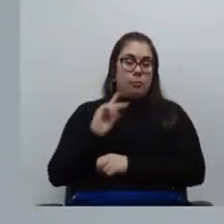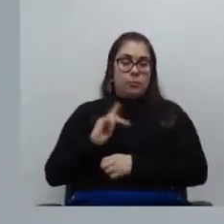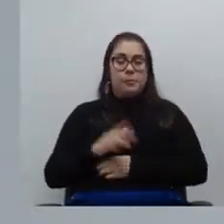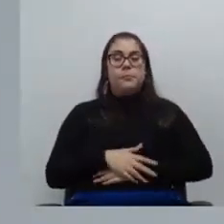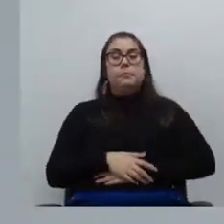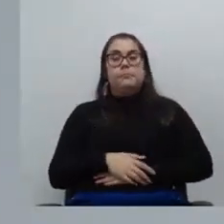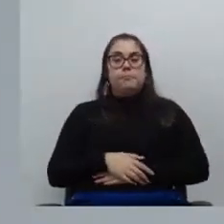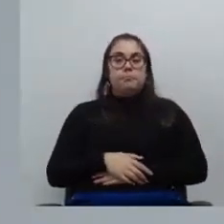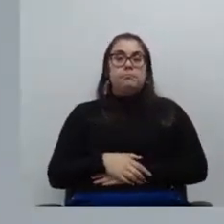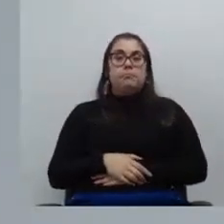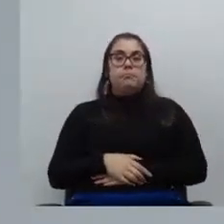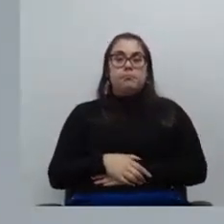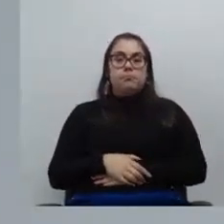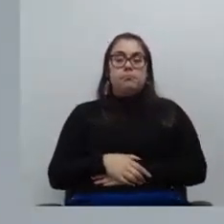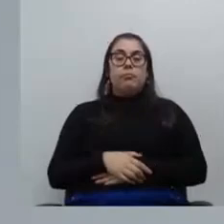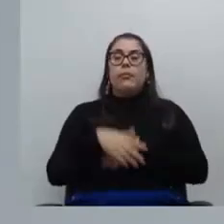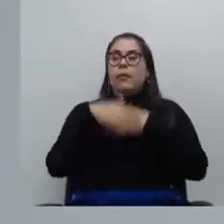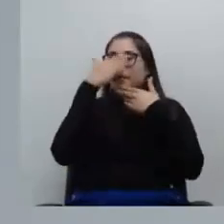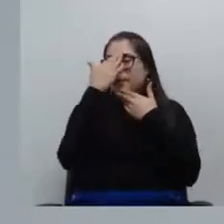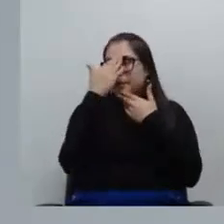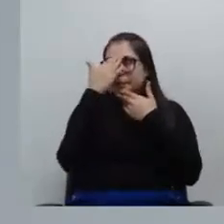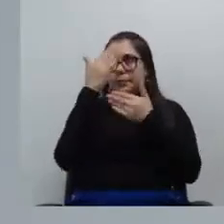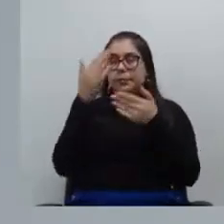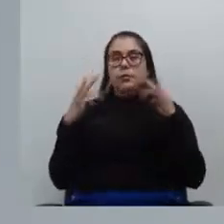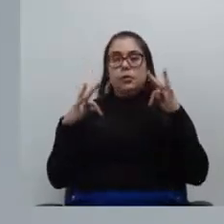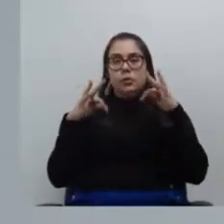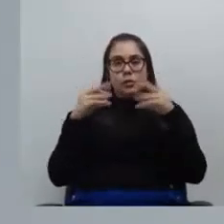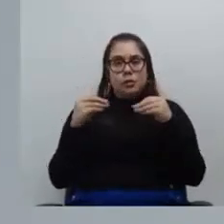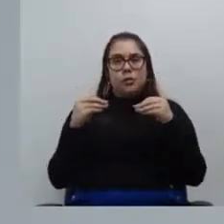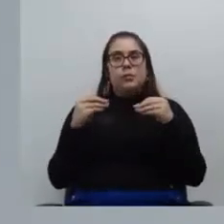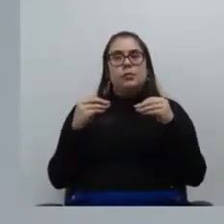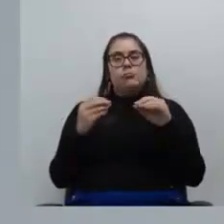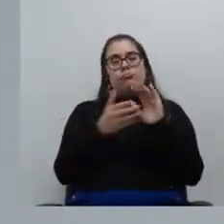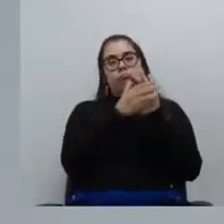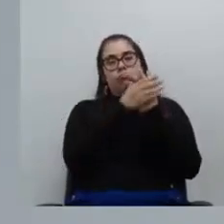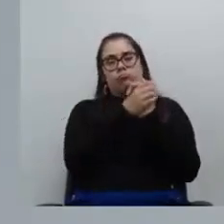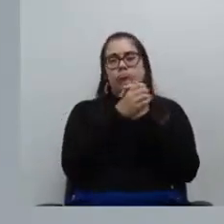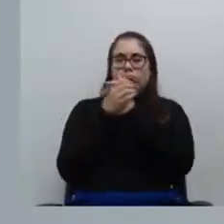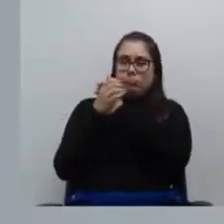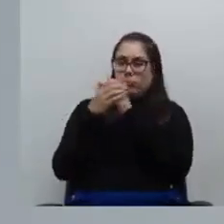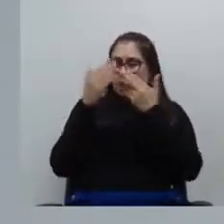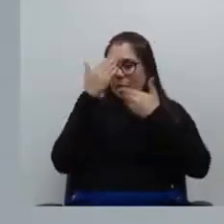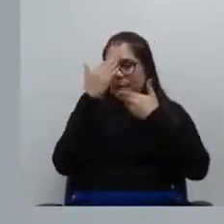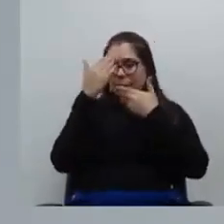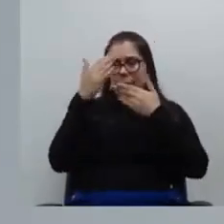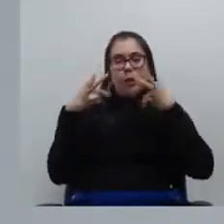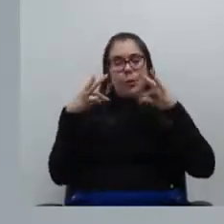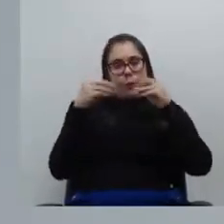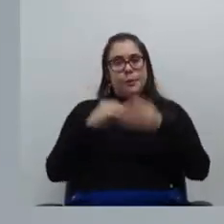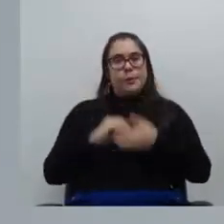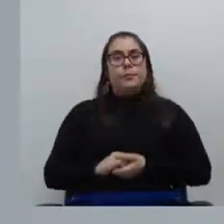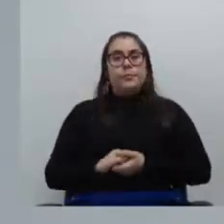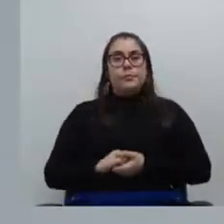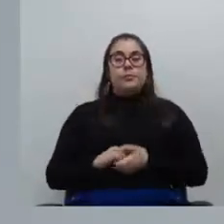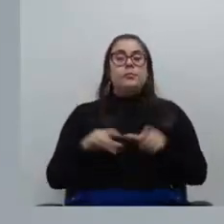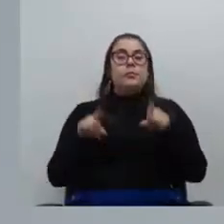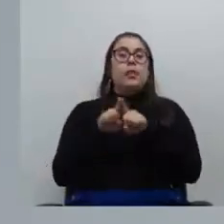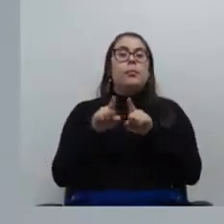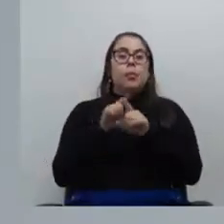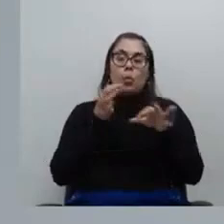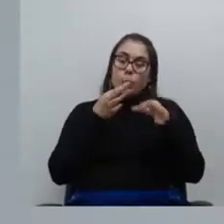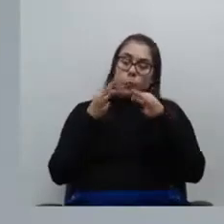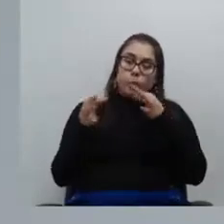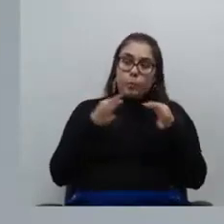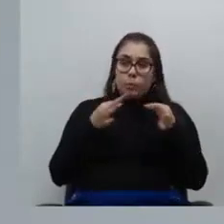Nesse sentido, feitos os agradecimentos e toda a receptividade aqui, gostaria de traçar alguns comentários